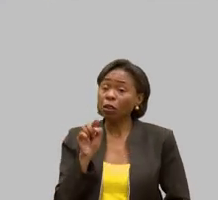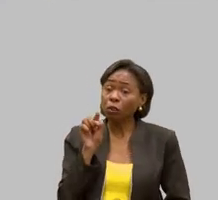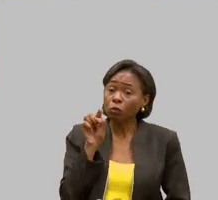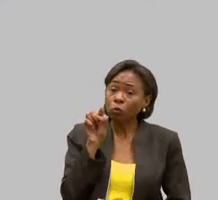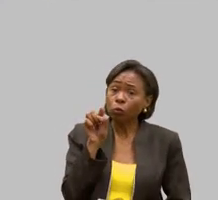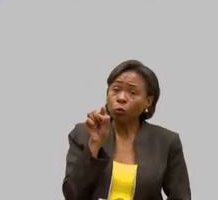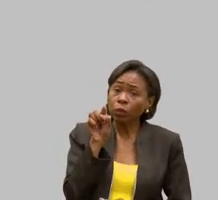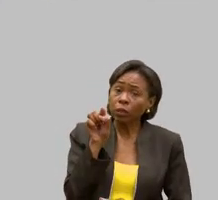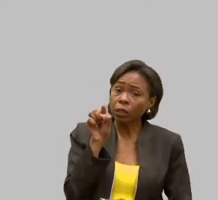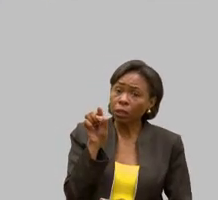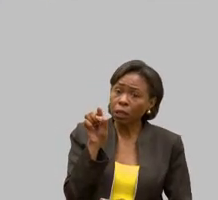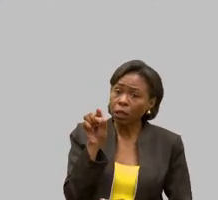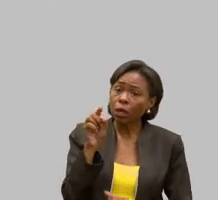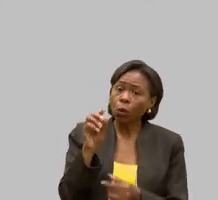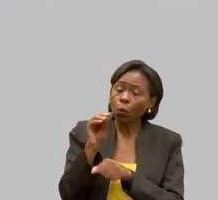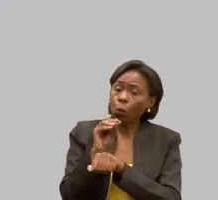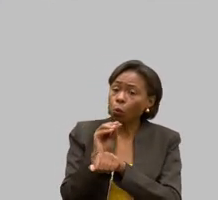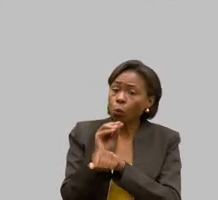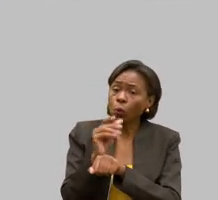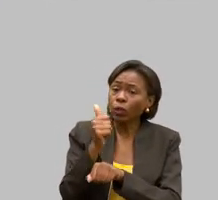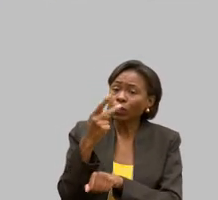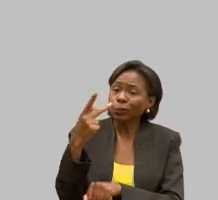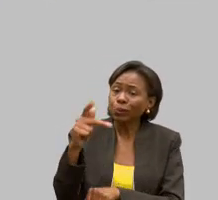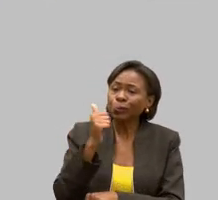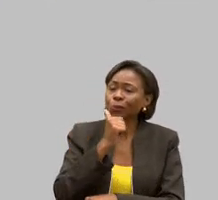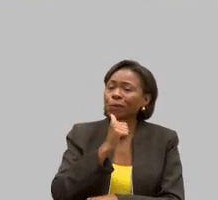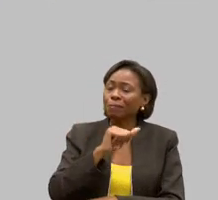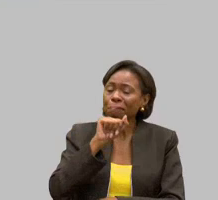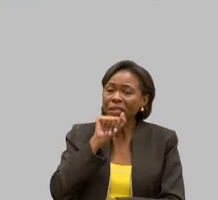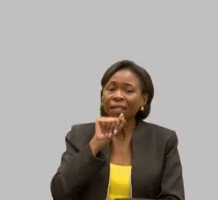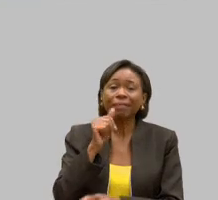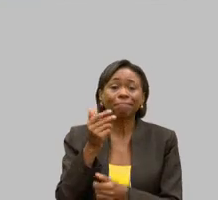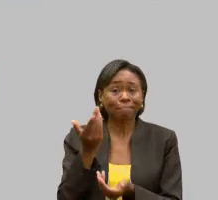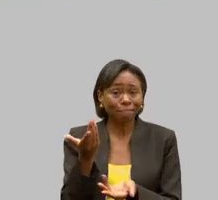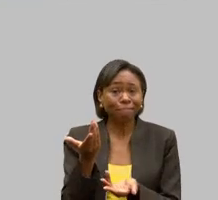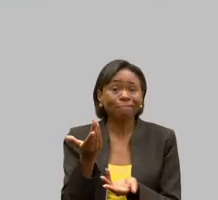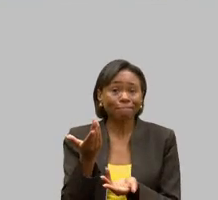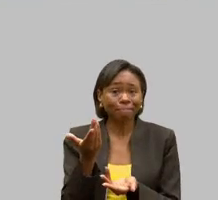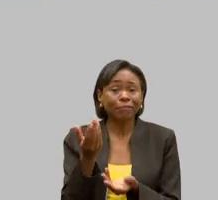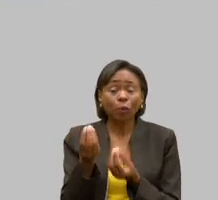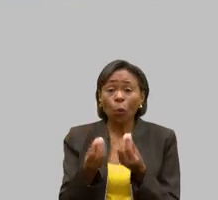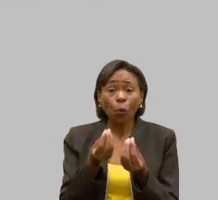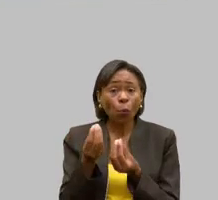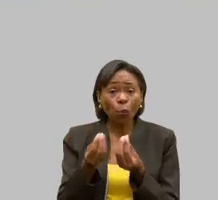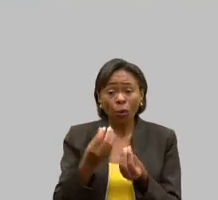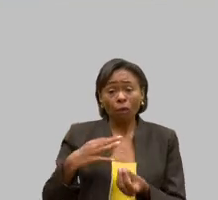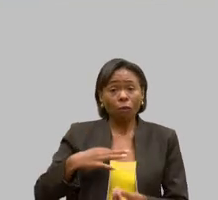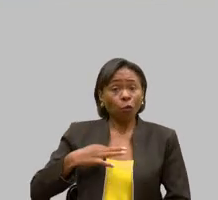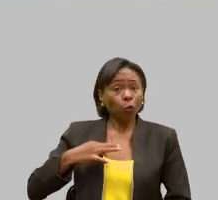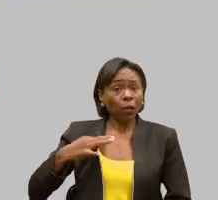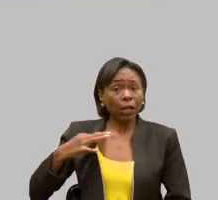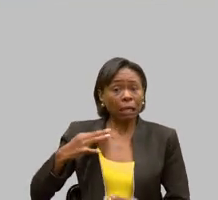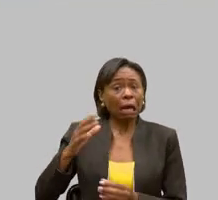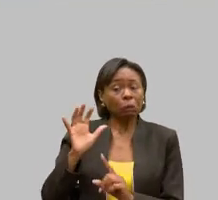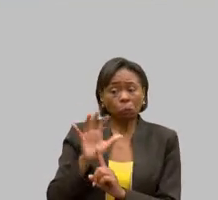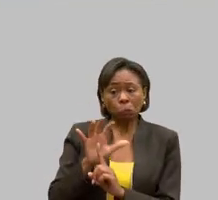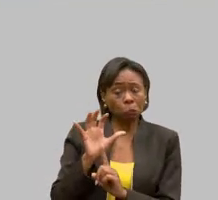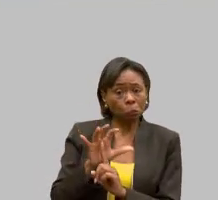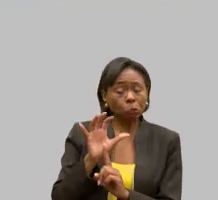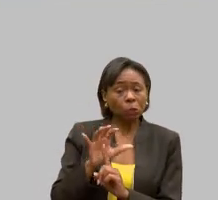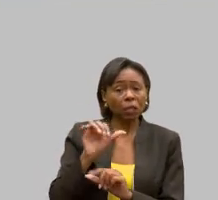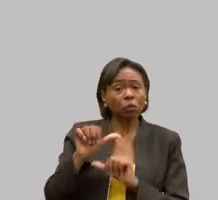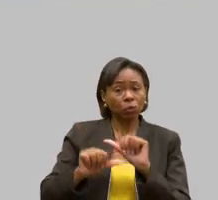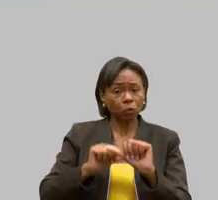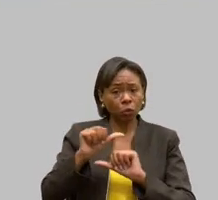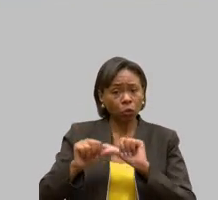de que o voluntariado faz na vida da pessoa, o que uma PAI é capaz de transformar, ou ser um exemplo de transformação,